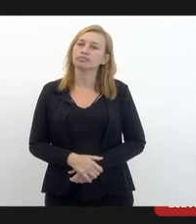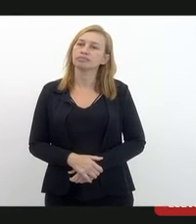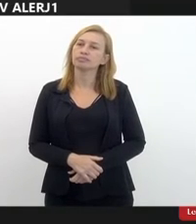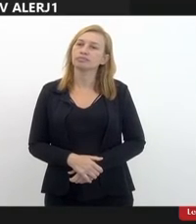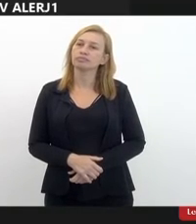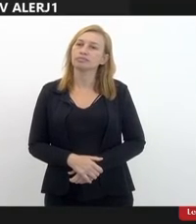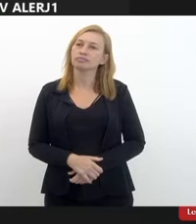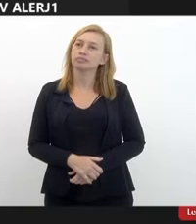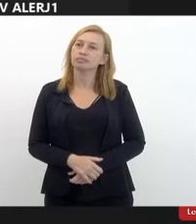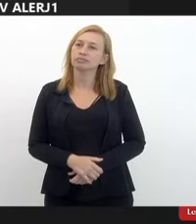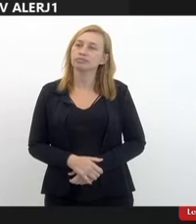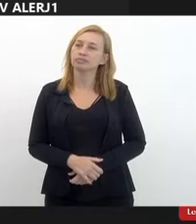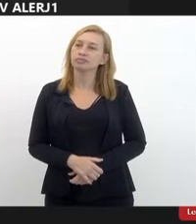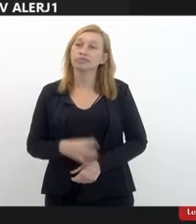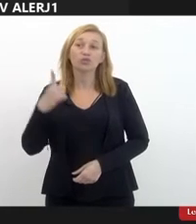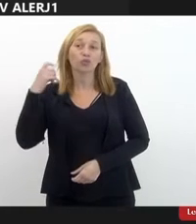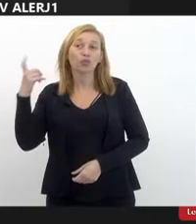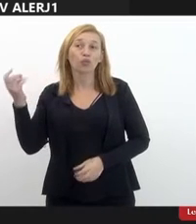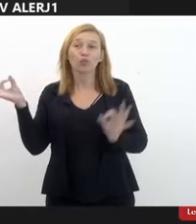A senhora está sem som.